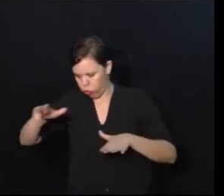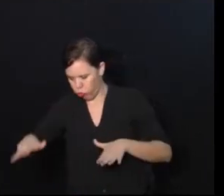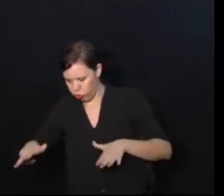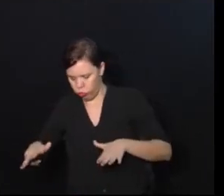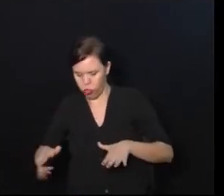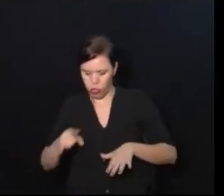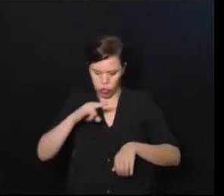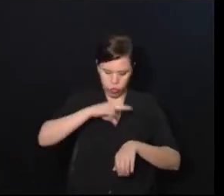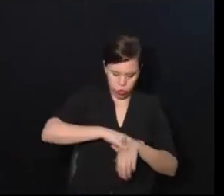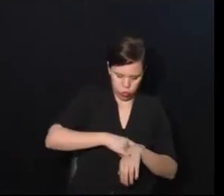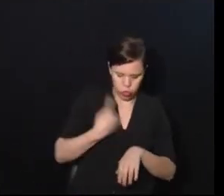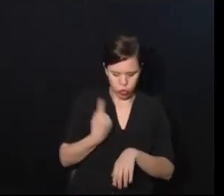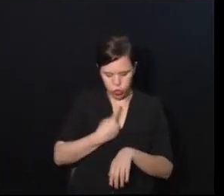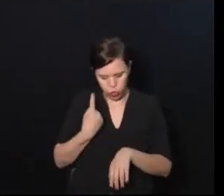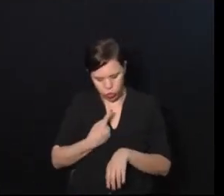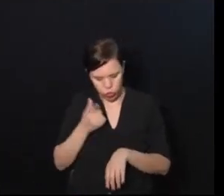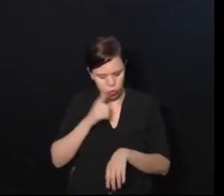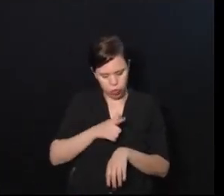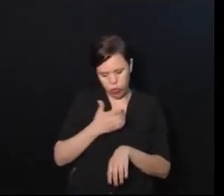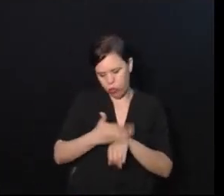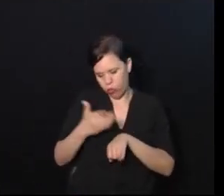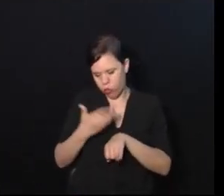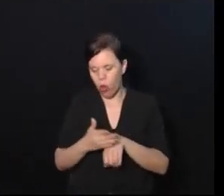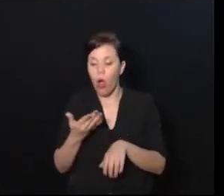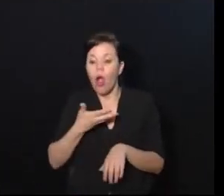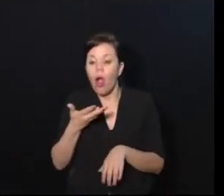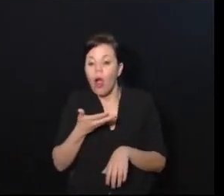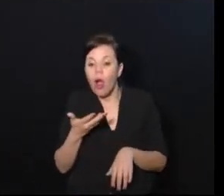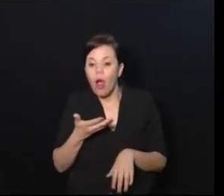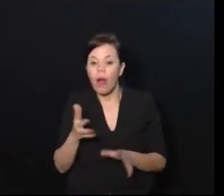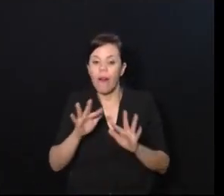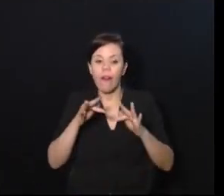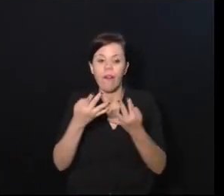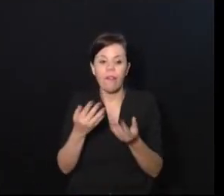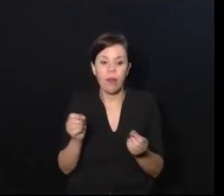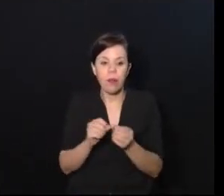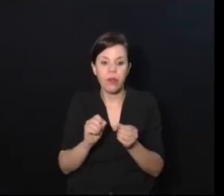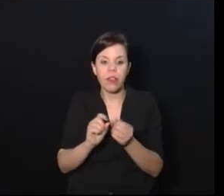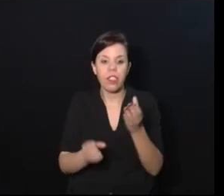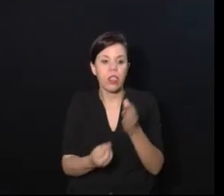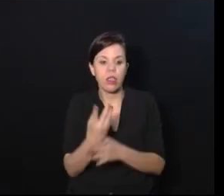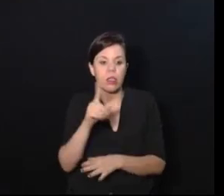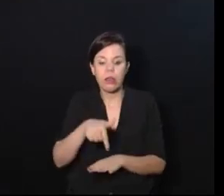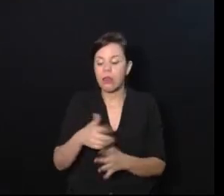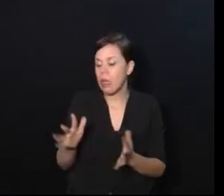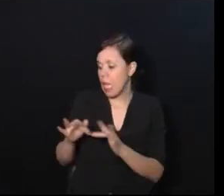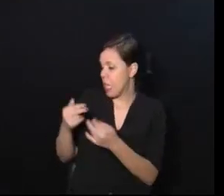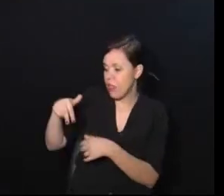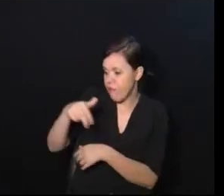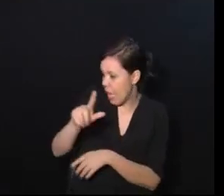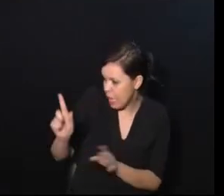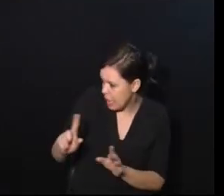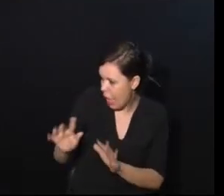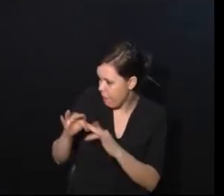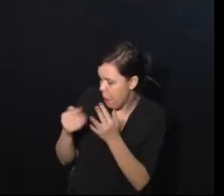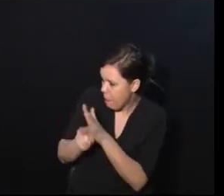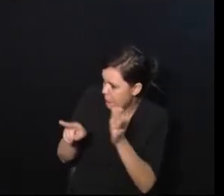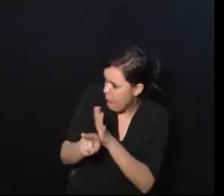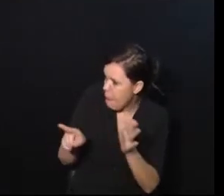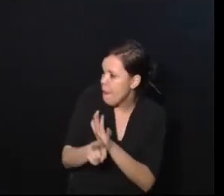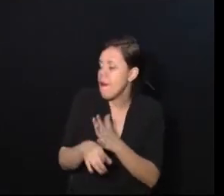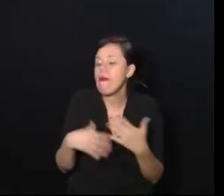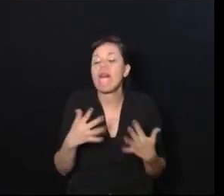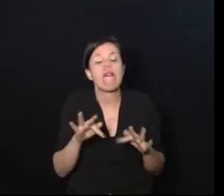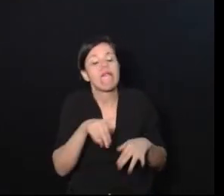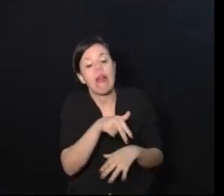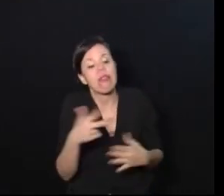sanitário e tudo mais. E qual é a pressa dos familiares, sim, mas ele não vai andar. É